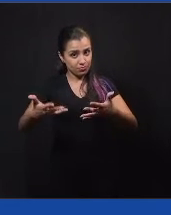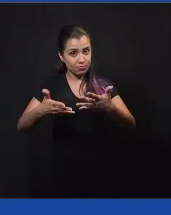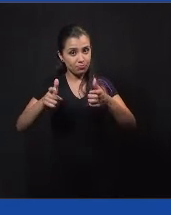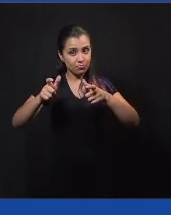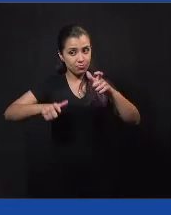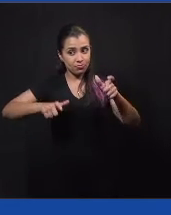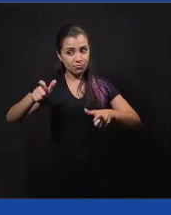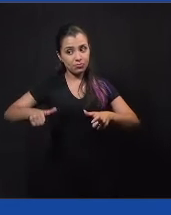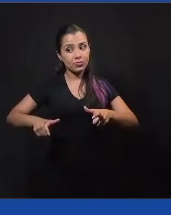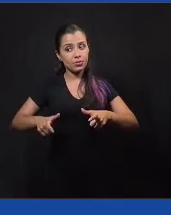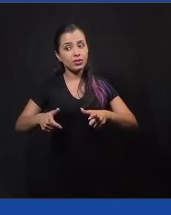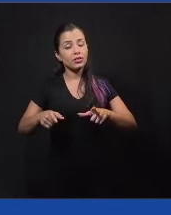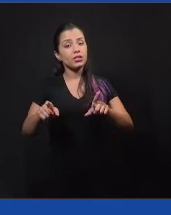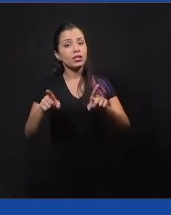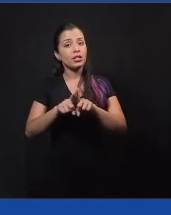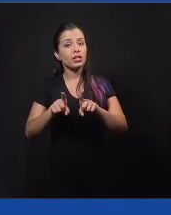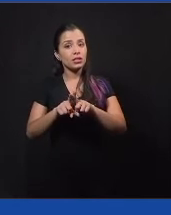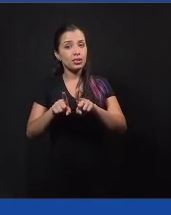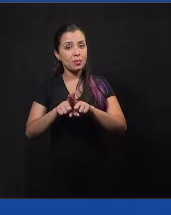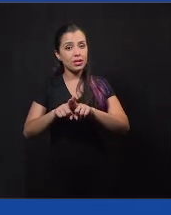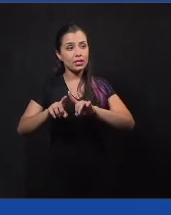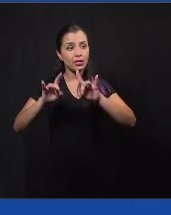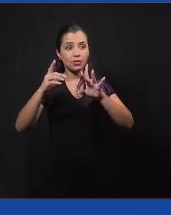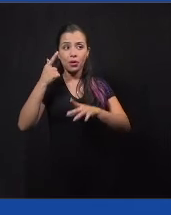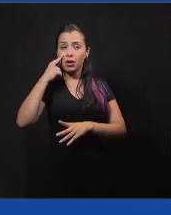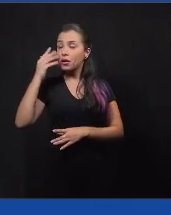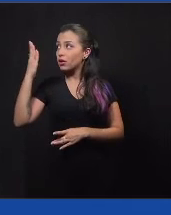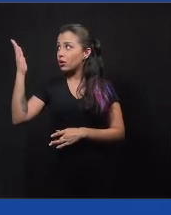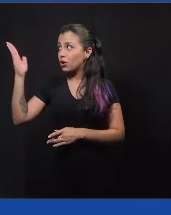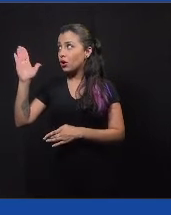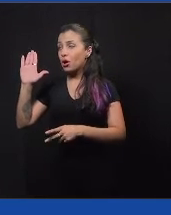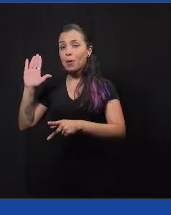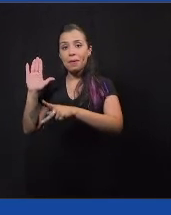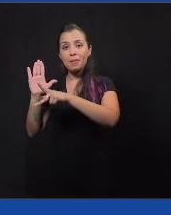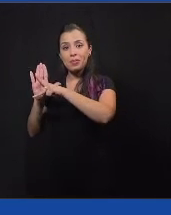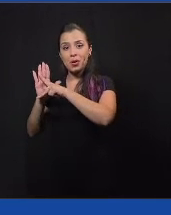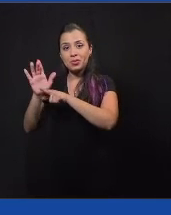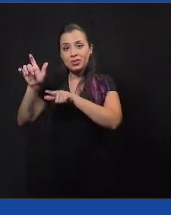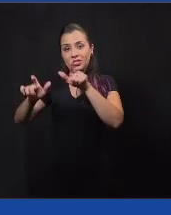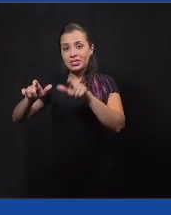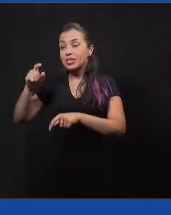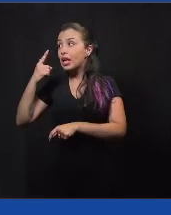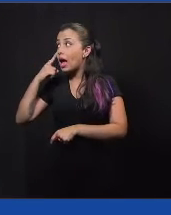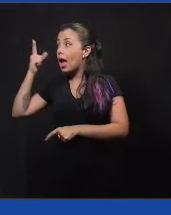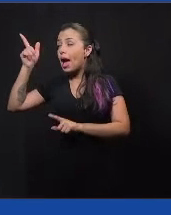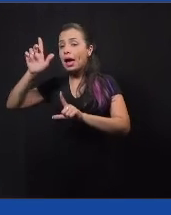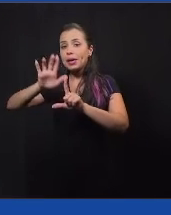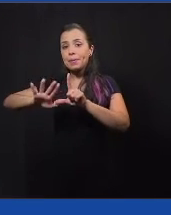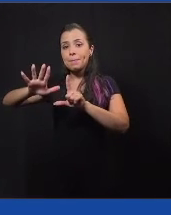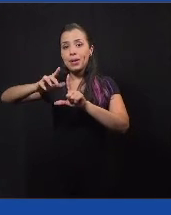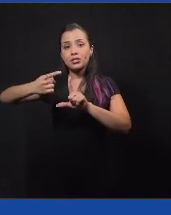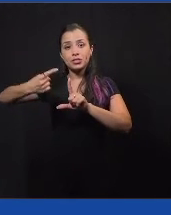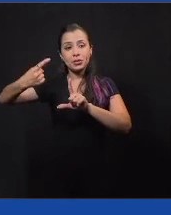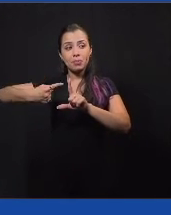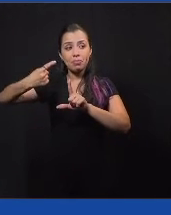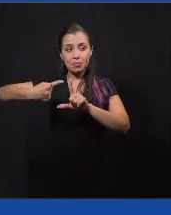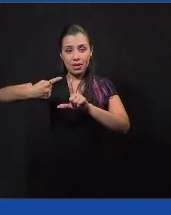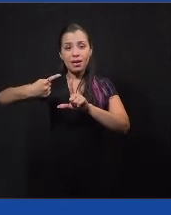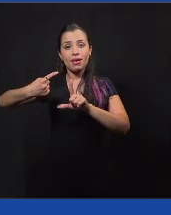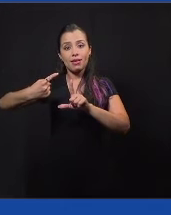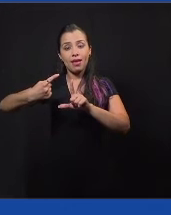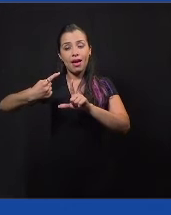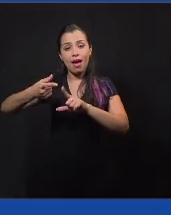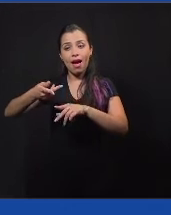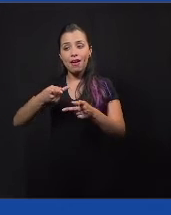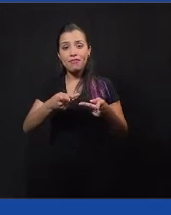primeira vez que isso foi focado exclusivamente no cidadão. Essa primeira imagem foi a nossa primeira visita à Mirai,